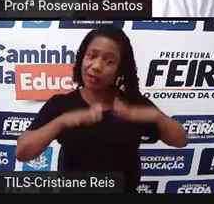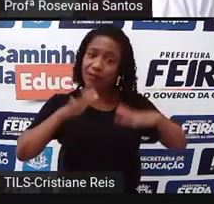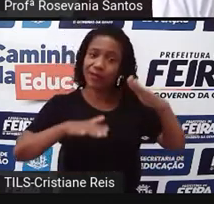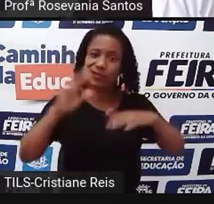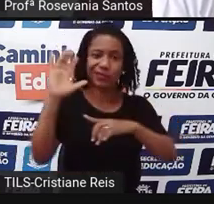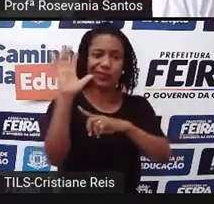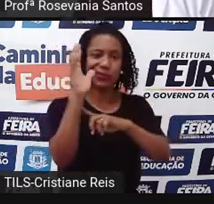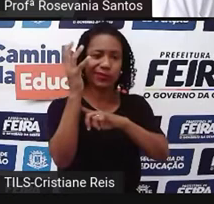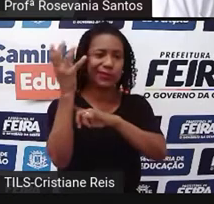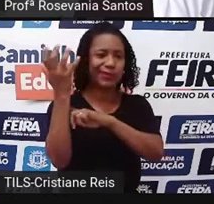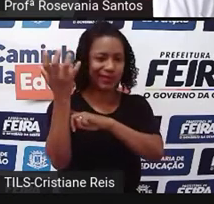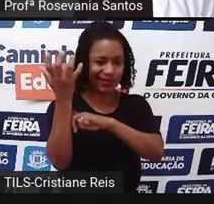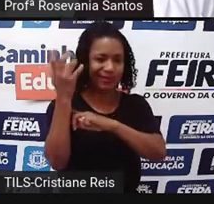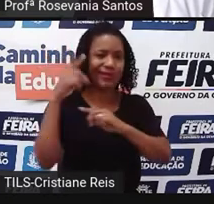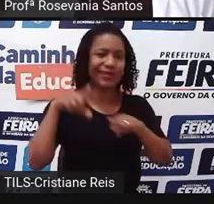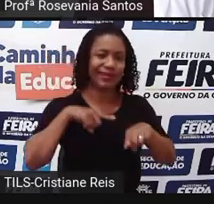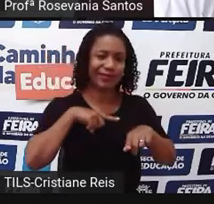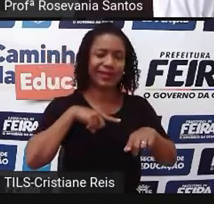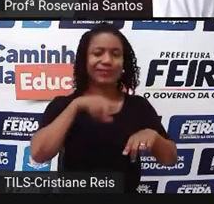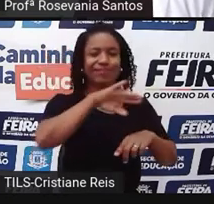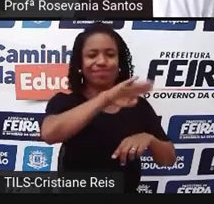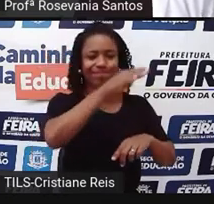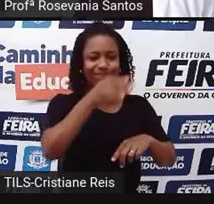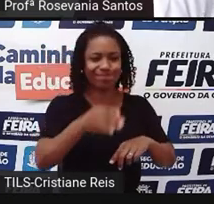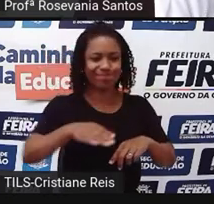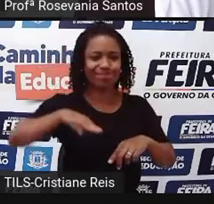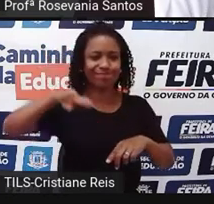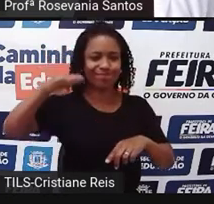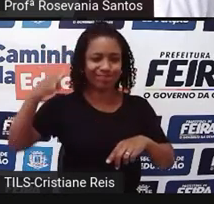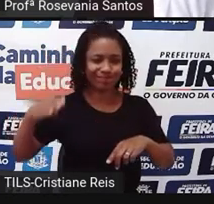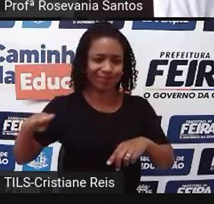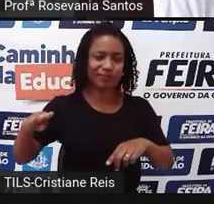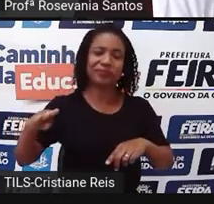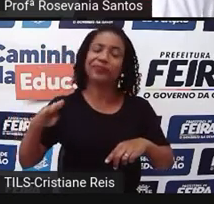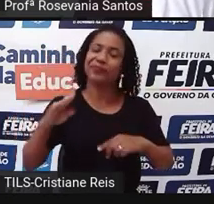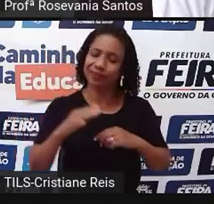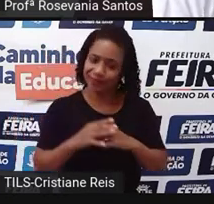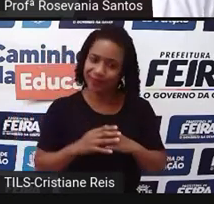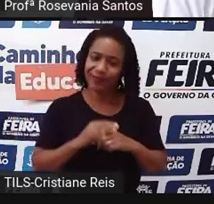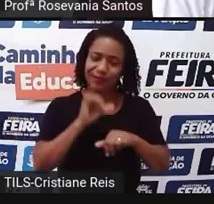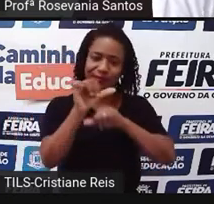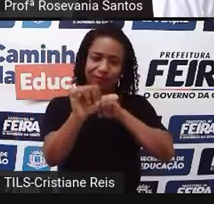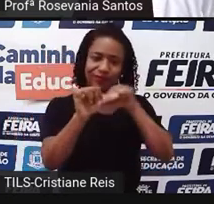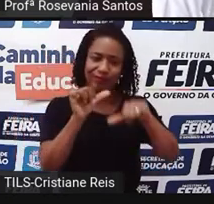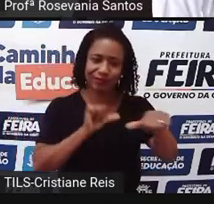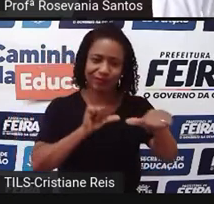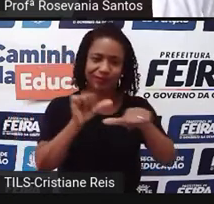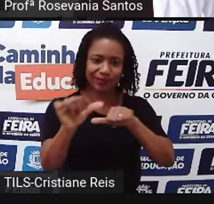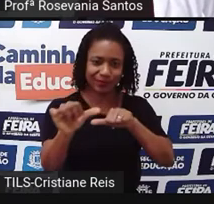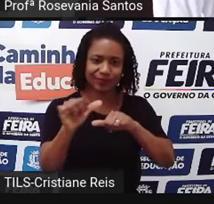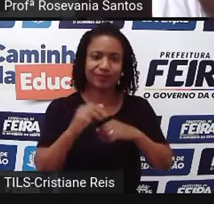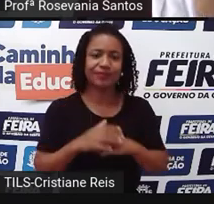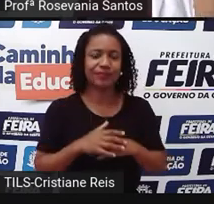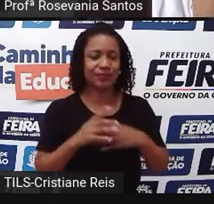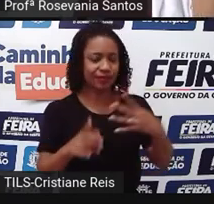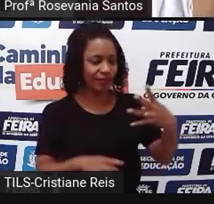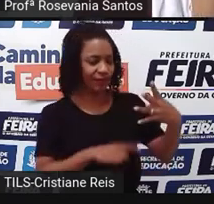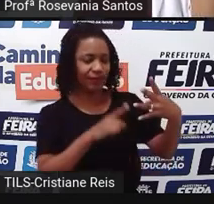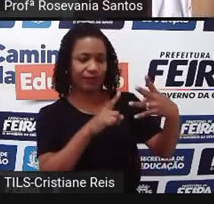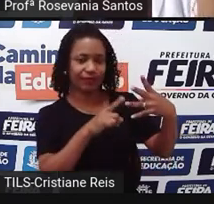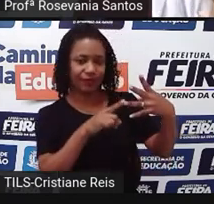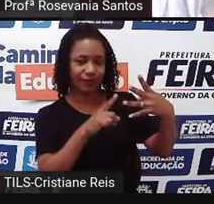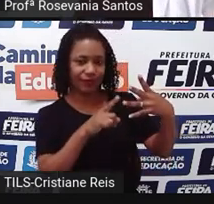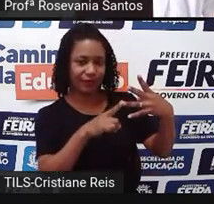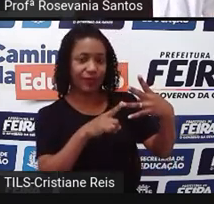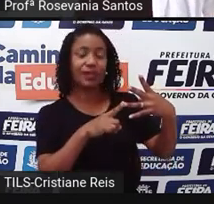sub-regiões aqui, vai interferir, esses elementos vão interferir. O meio norte, como já citei antes, não quero me tornar